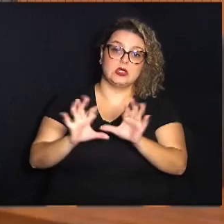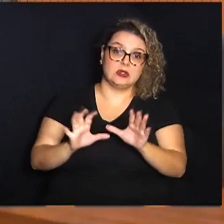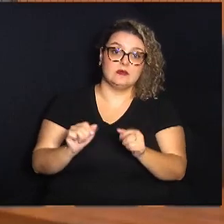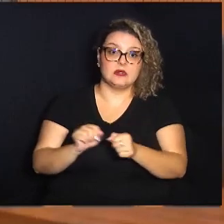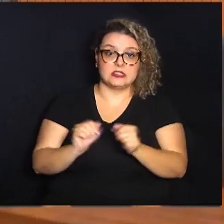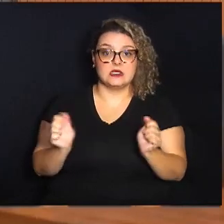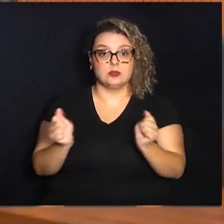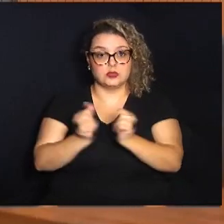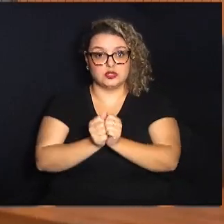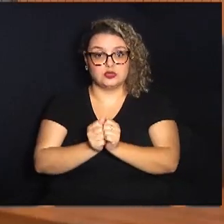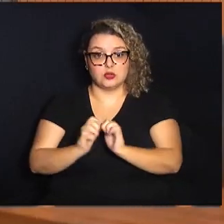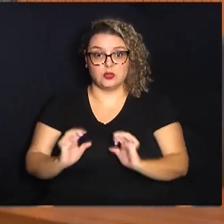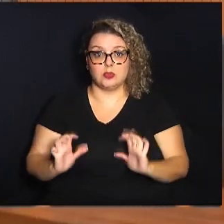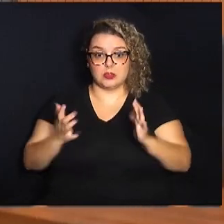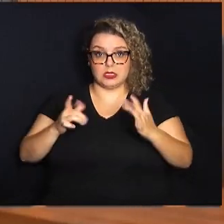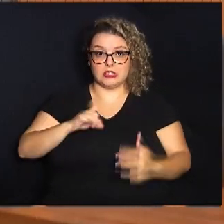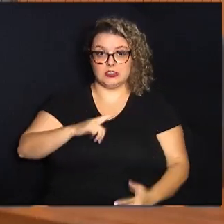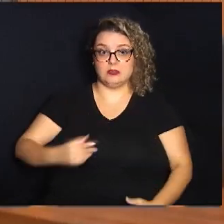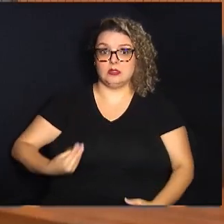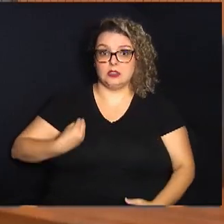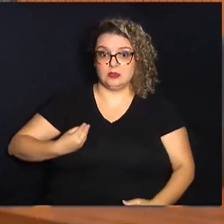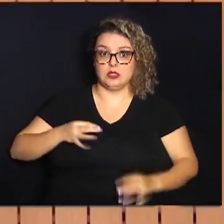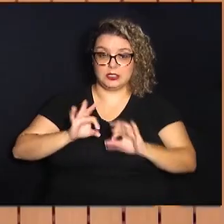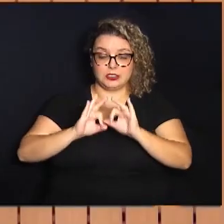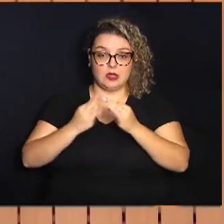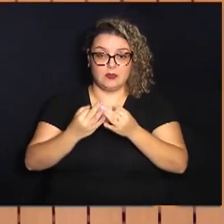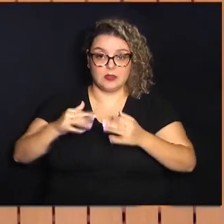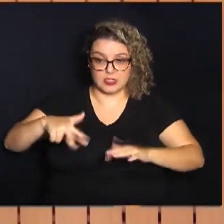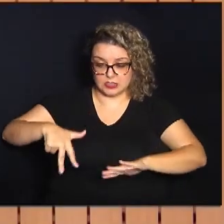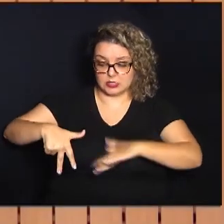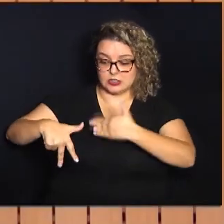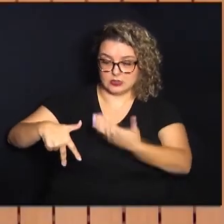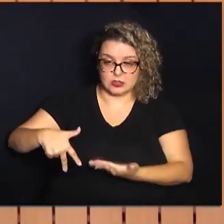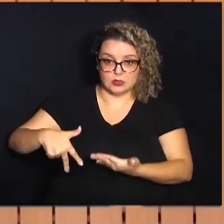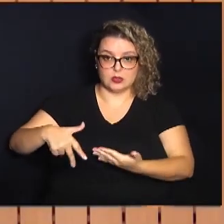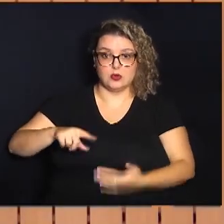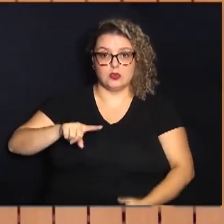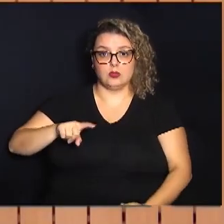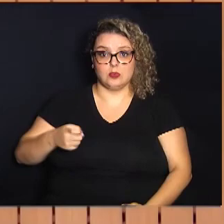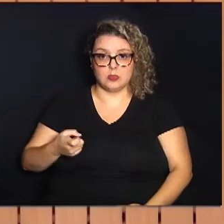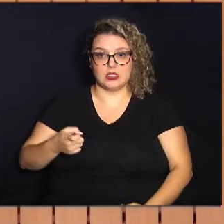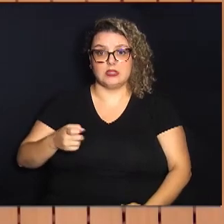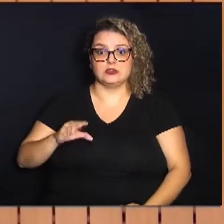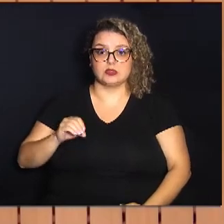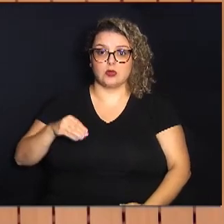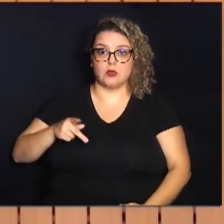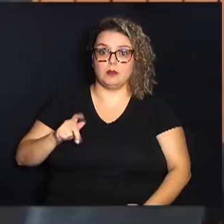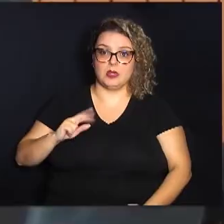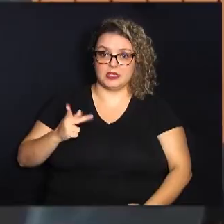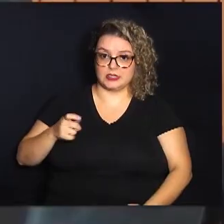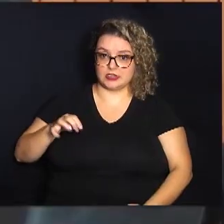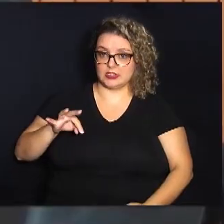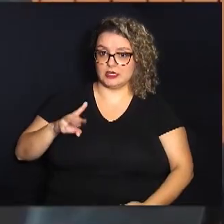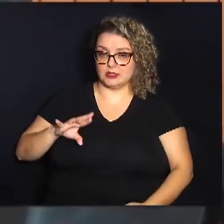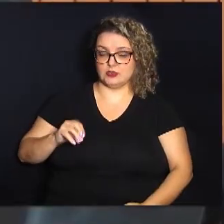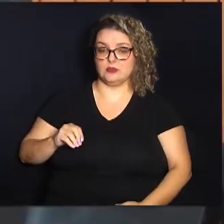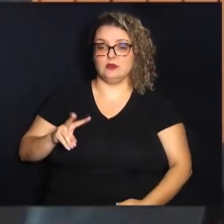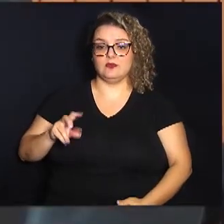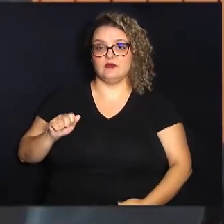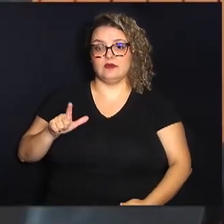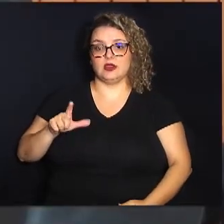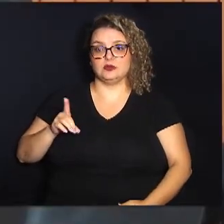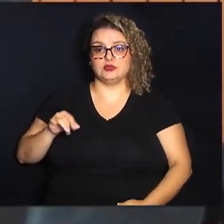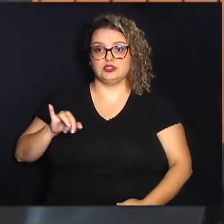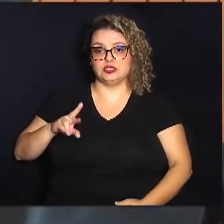O evento contou com a presença da família da homenageada, com o ex-companheiro, Valdir Cirilo Piantone, e com os filhos,